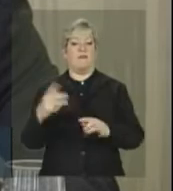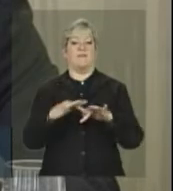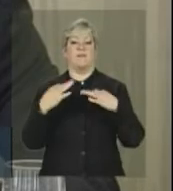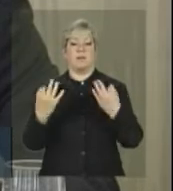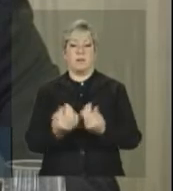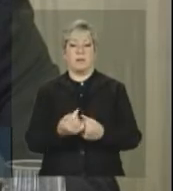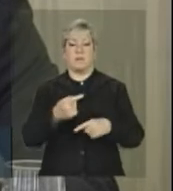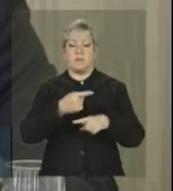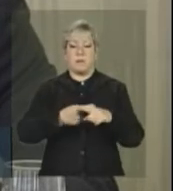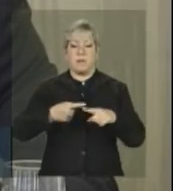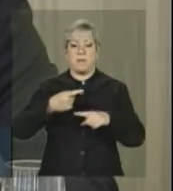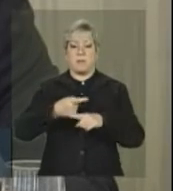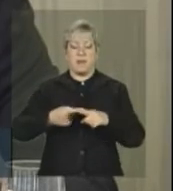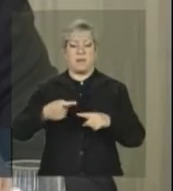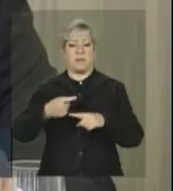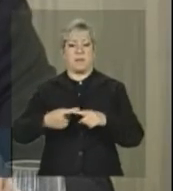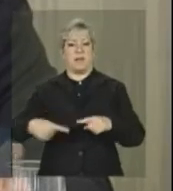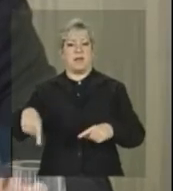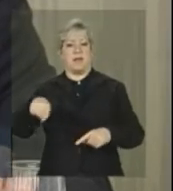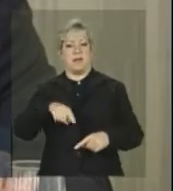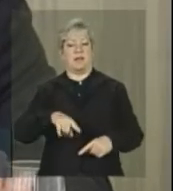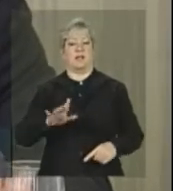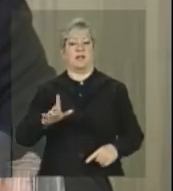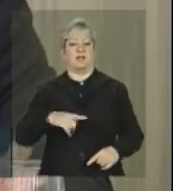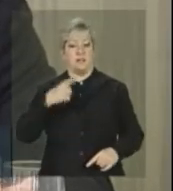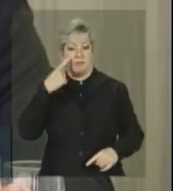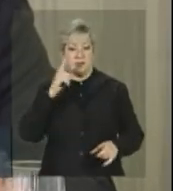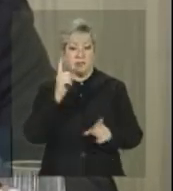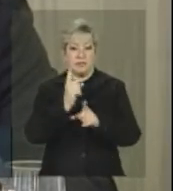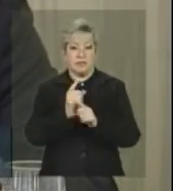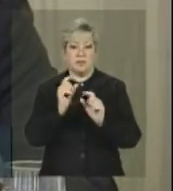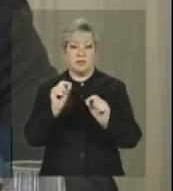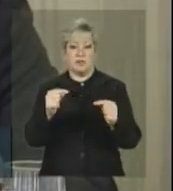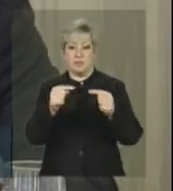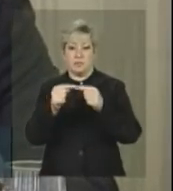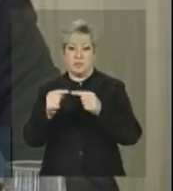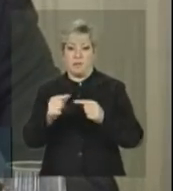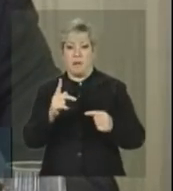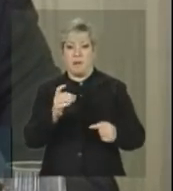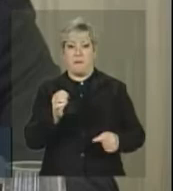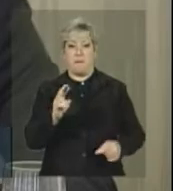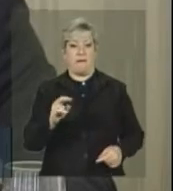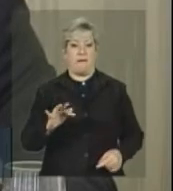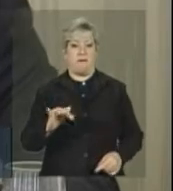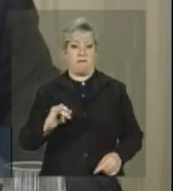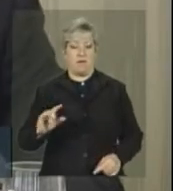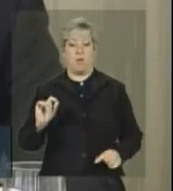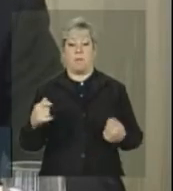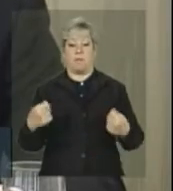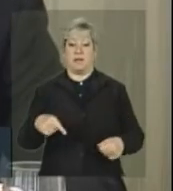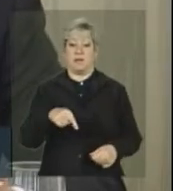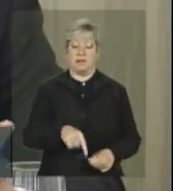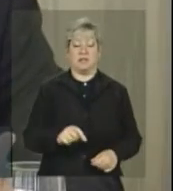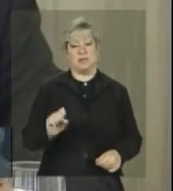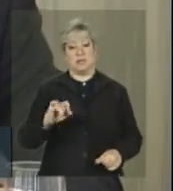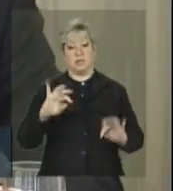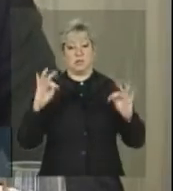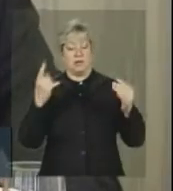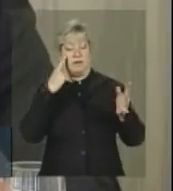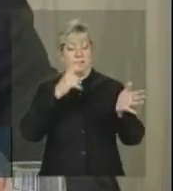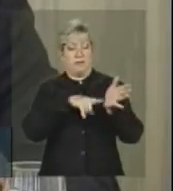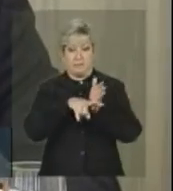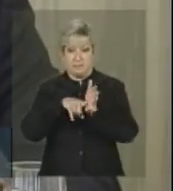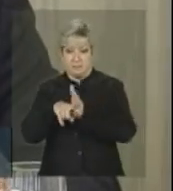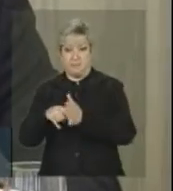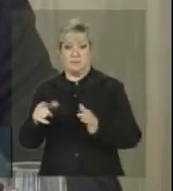gradativamente, aquelas que tiver sido identificado o perfil de demanda do fomento, se todas forem, nós vamos avaliar,